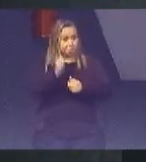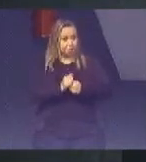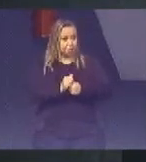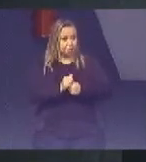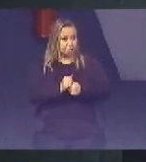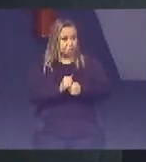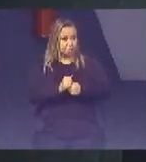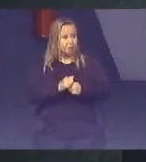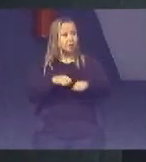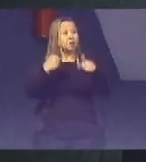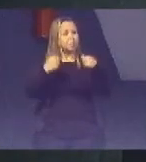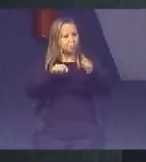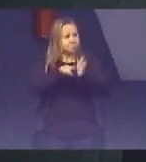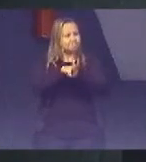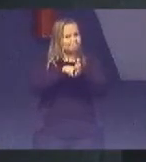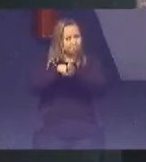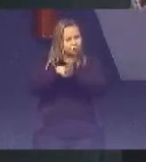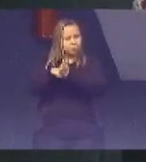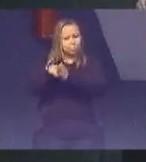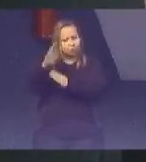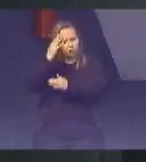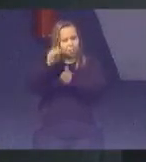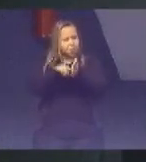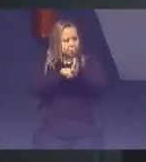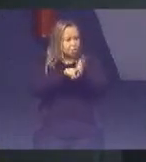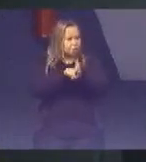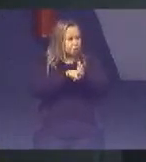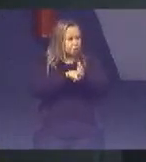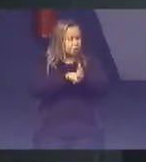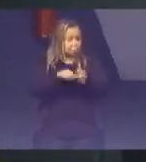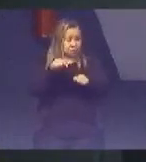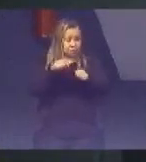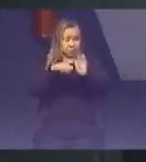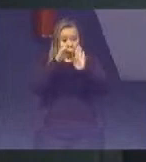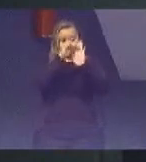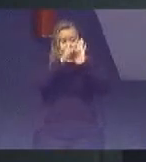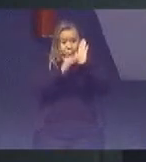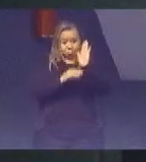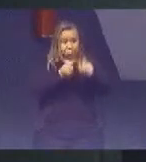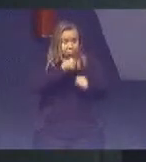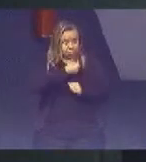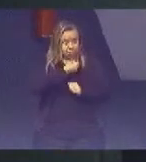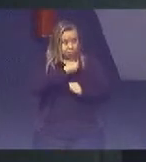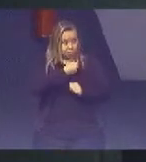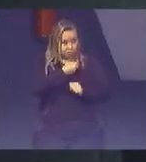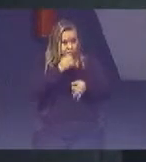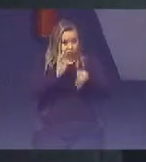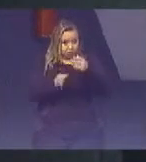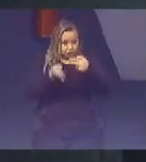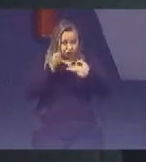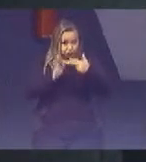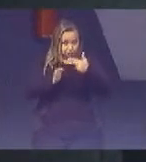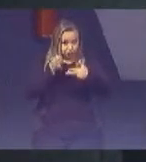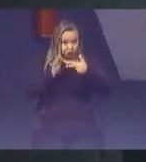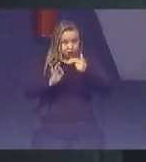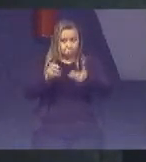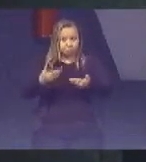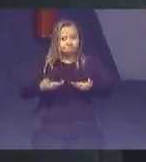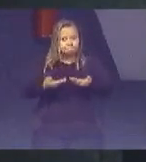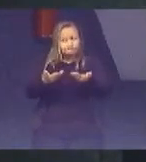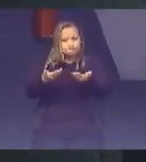intervenção Sem diagnóstico Então no momento Em que esses dados Esses números Do poder judiciário Servirem como